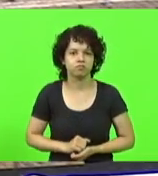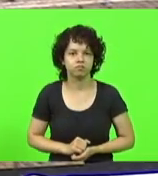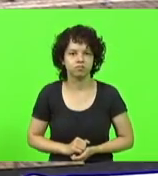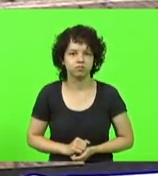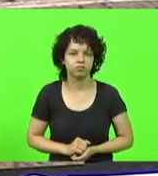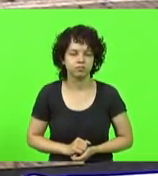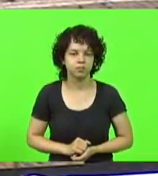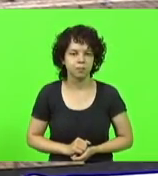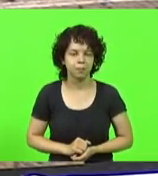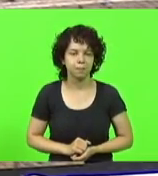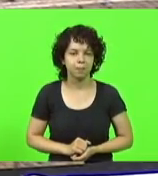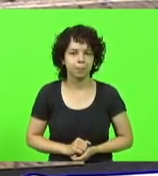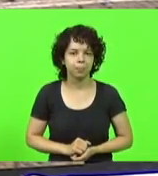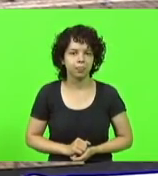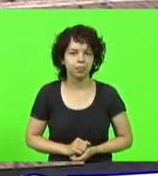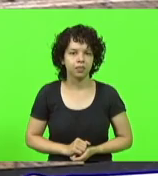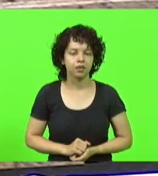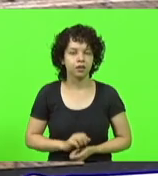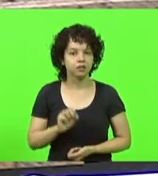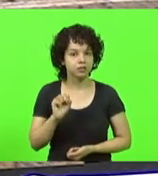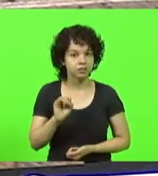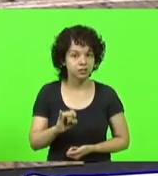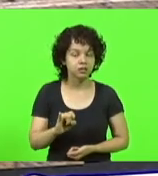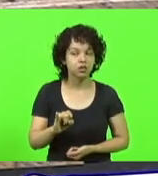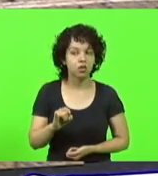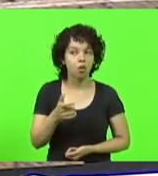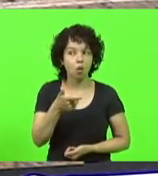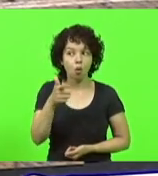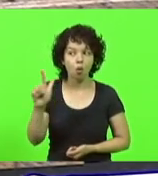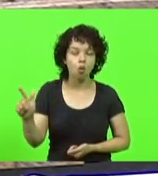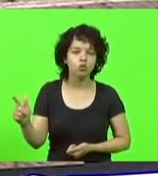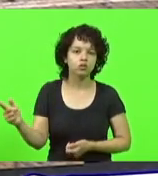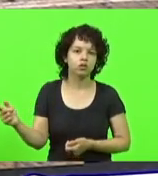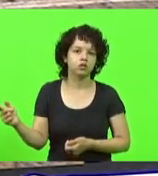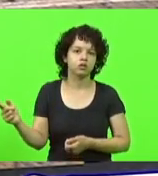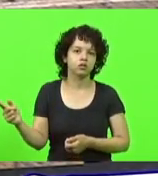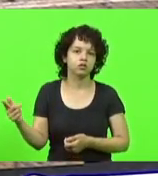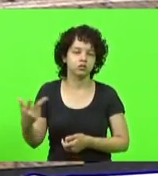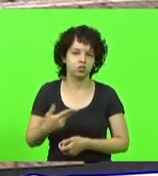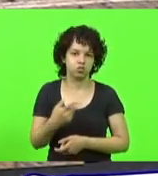Isso se não entrasse mais nenhuma única cirurgia na fila.